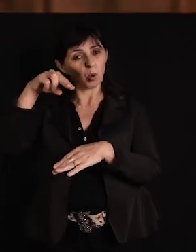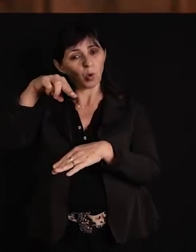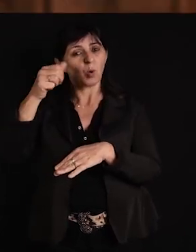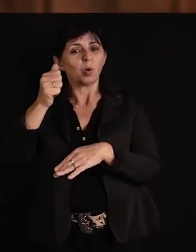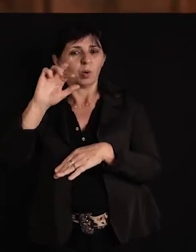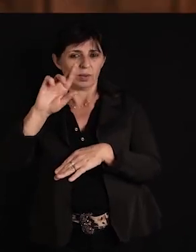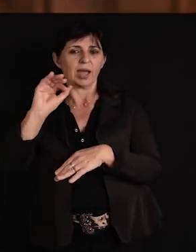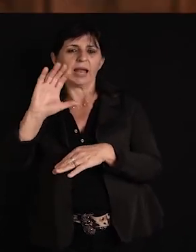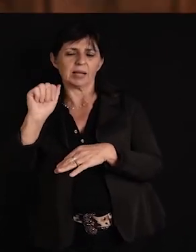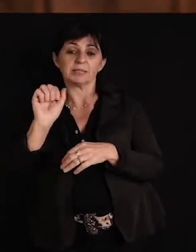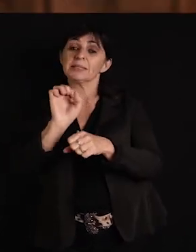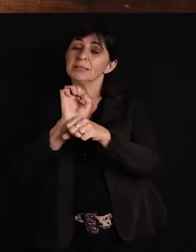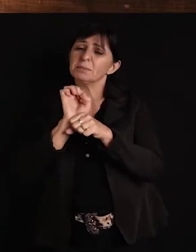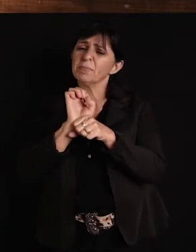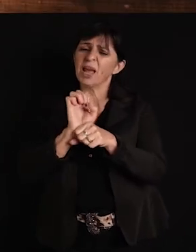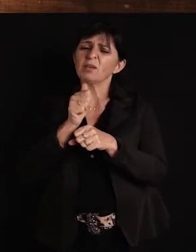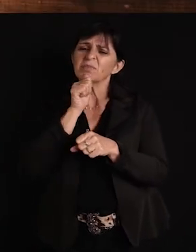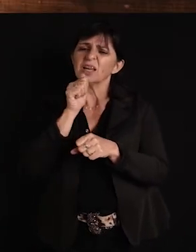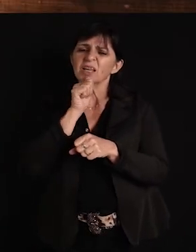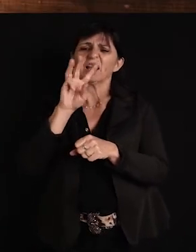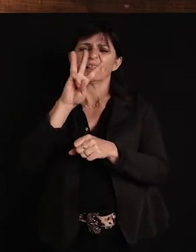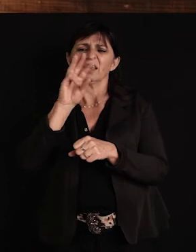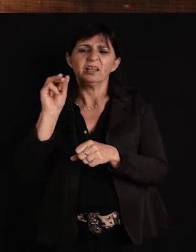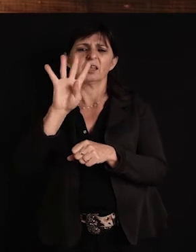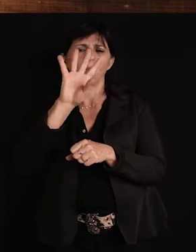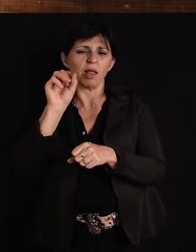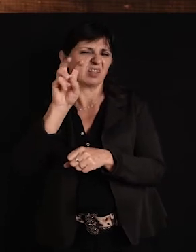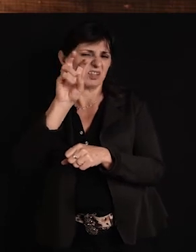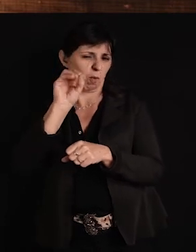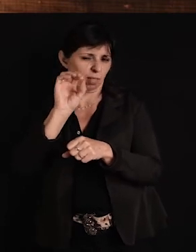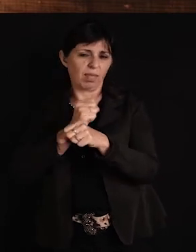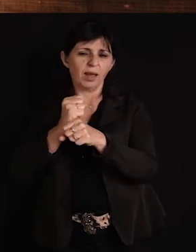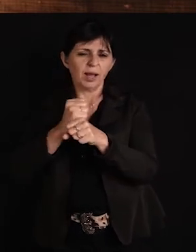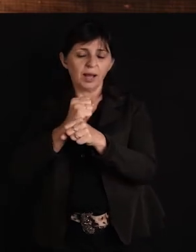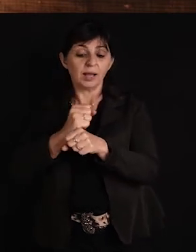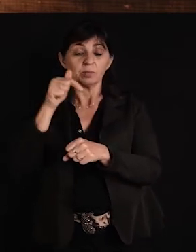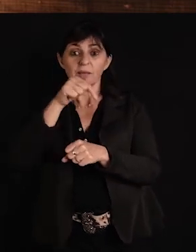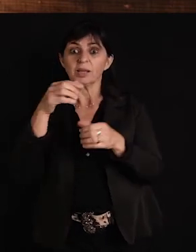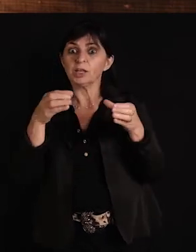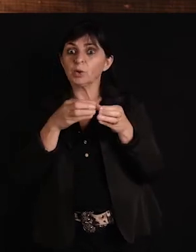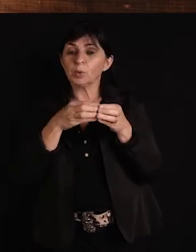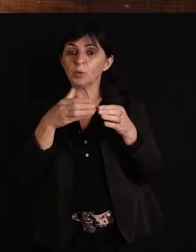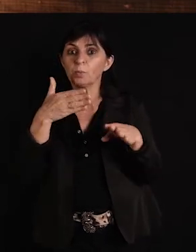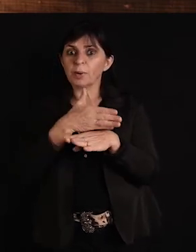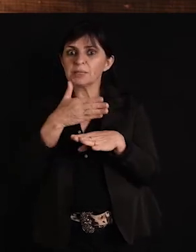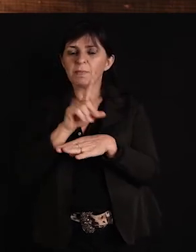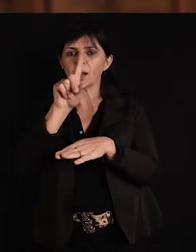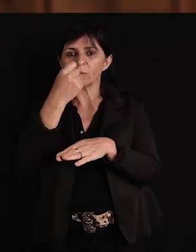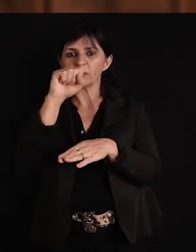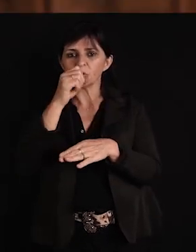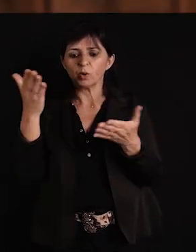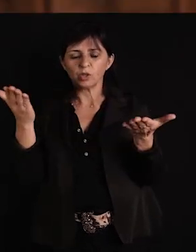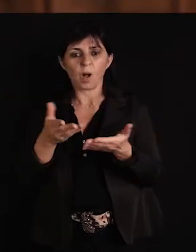30, 40, 50 anos Porque os monarcas é a minha vida Eu entrei nos monarcas com 18 anos Hoje estou com 28